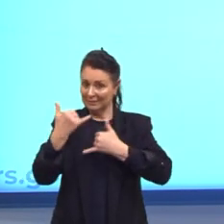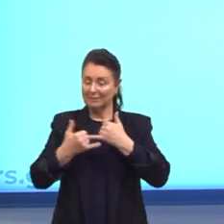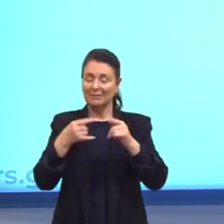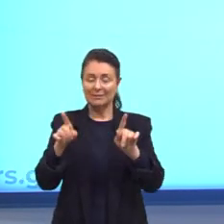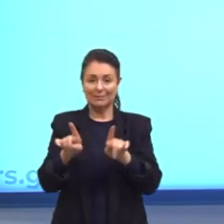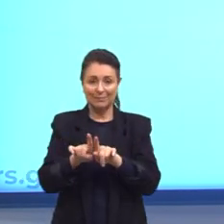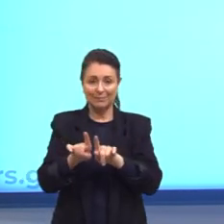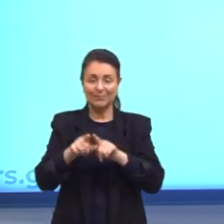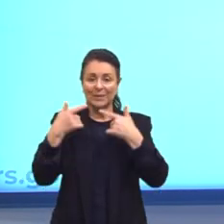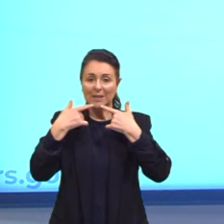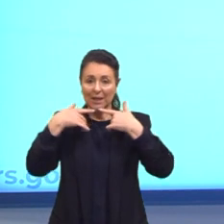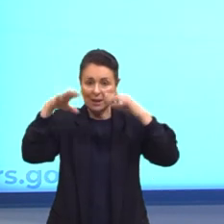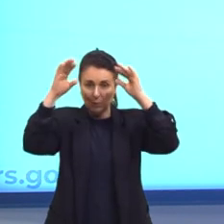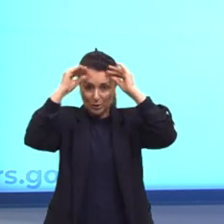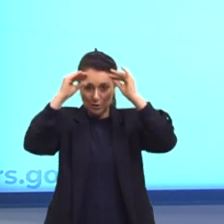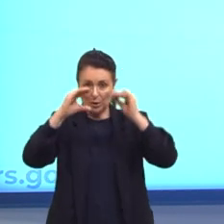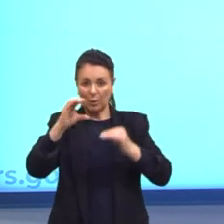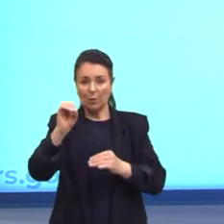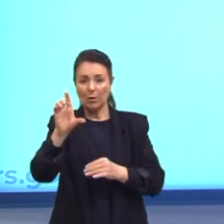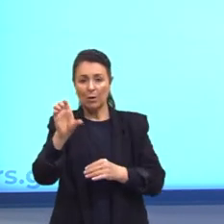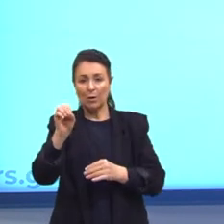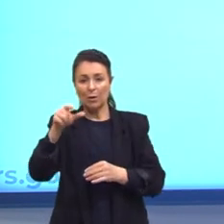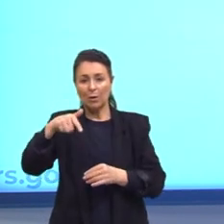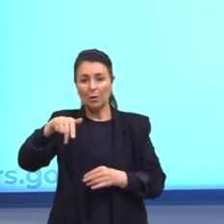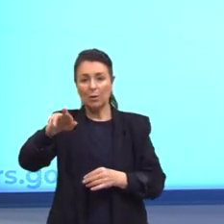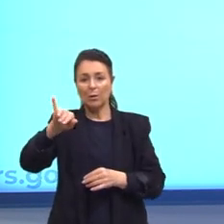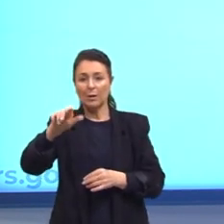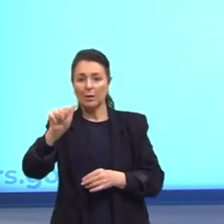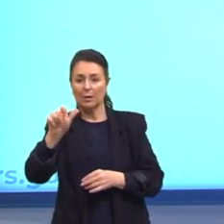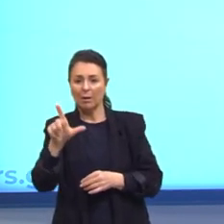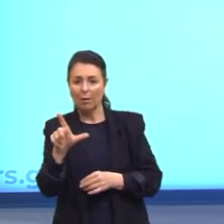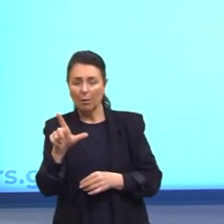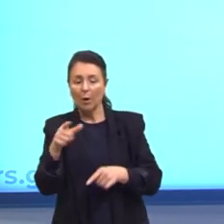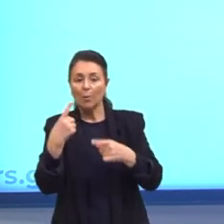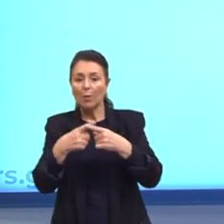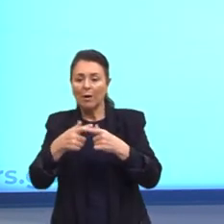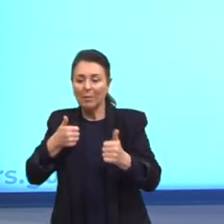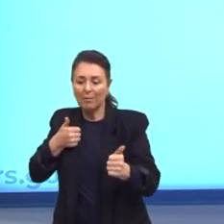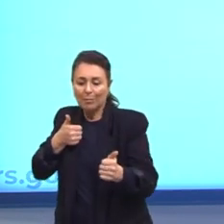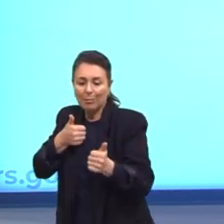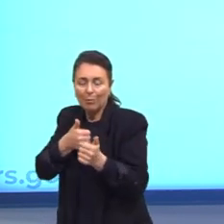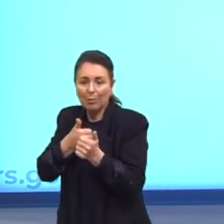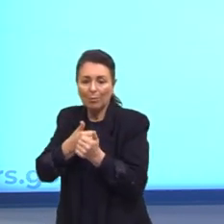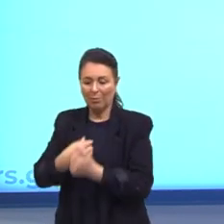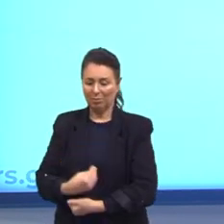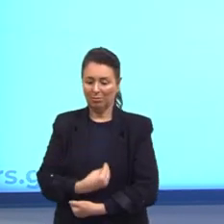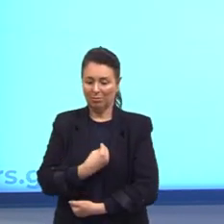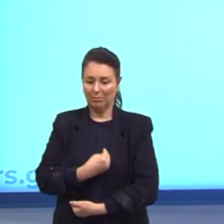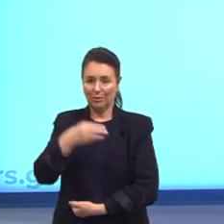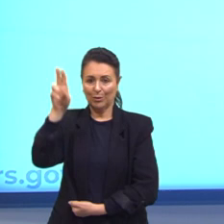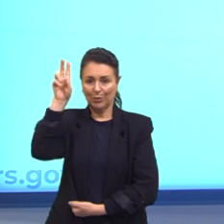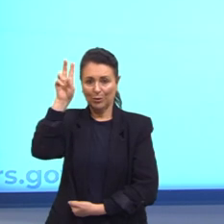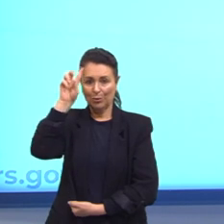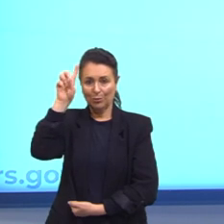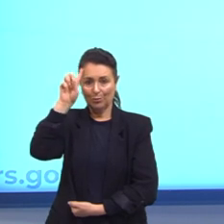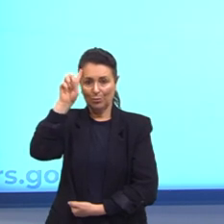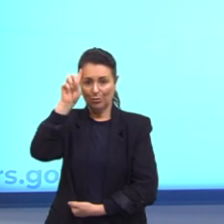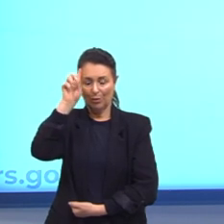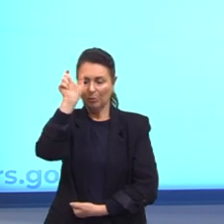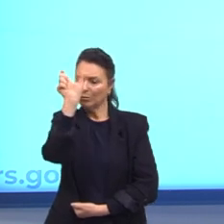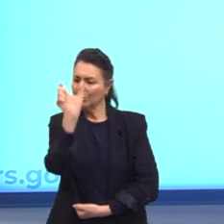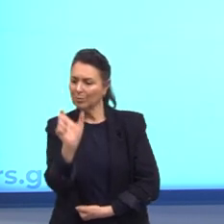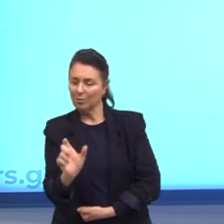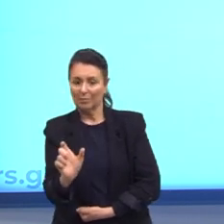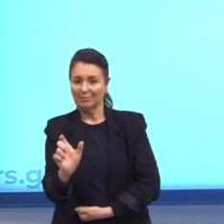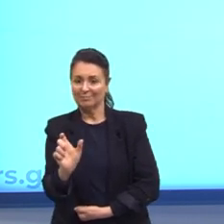A linguagem coloquial, ela é utilizada porque ela é mais próxima da realidade das pessoas, da nossa rotina